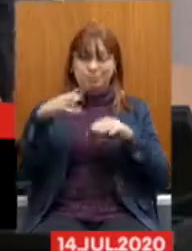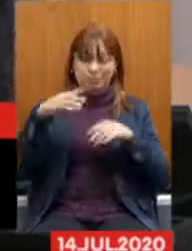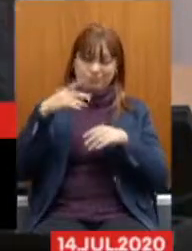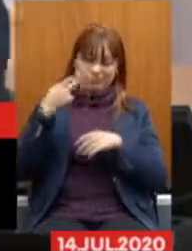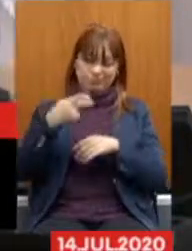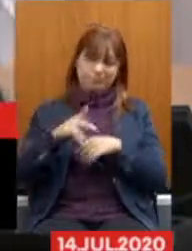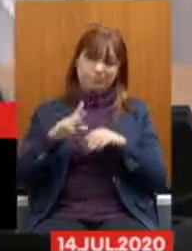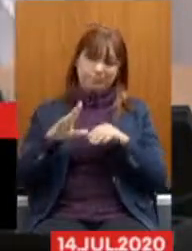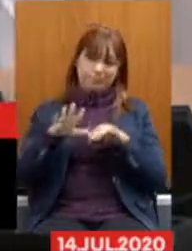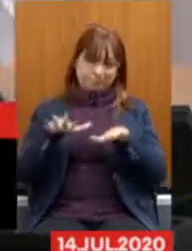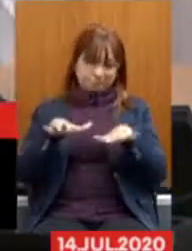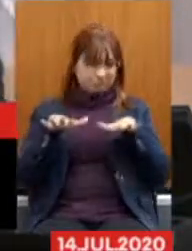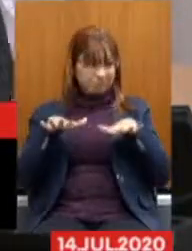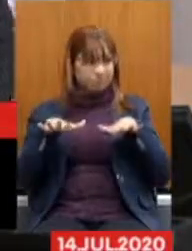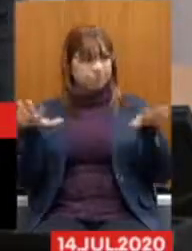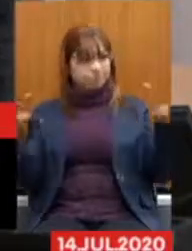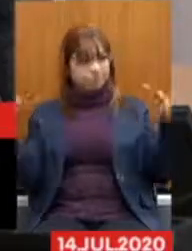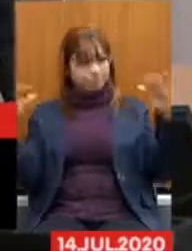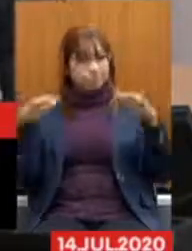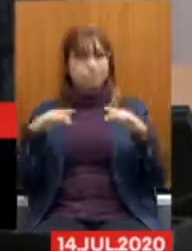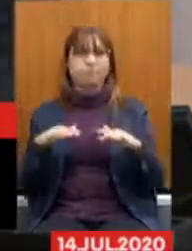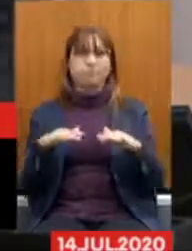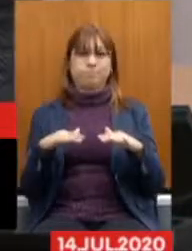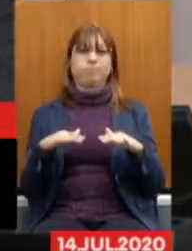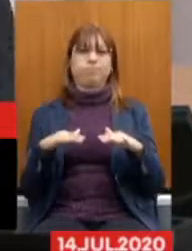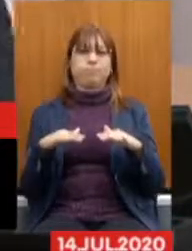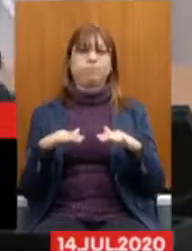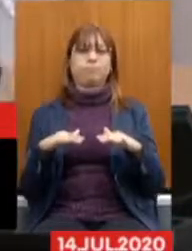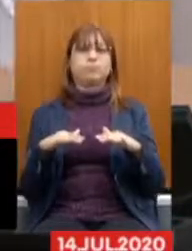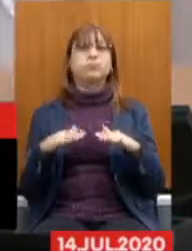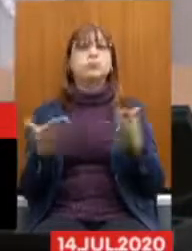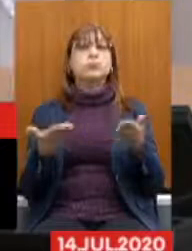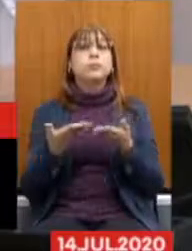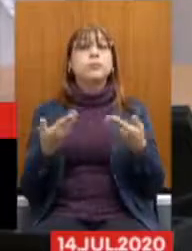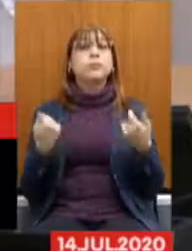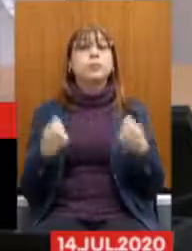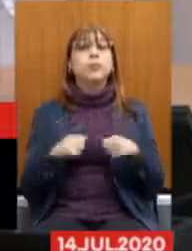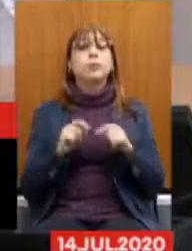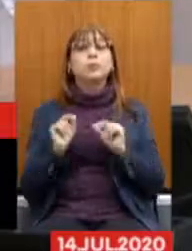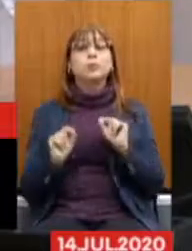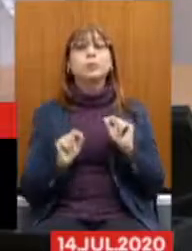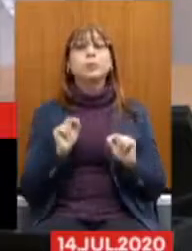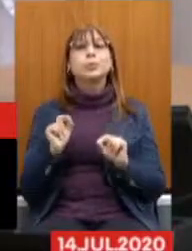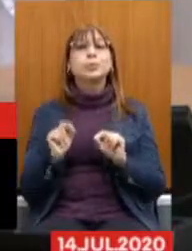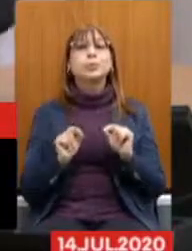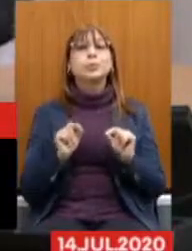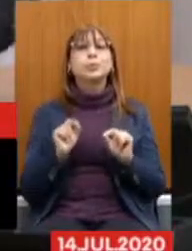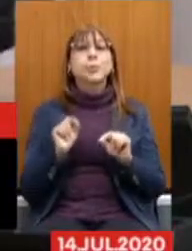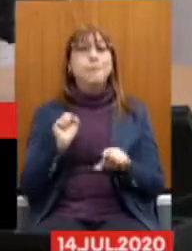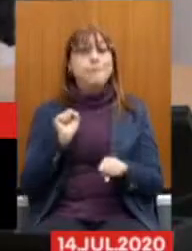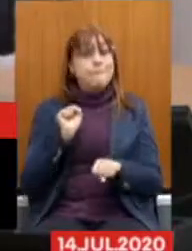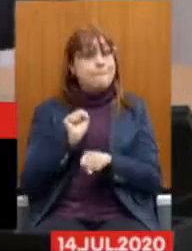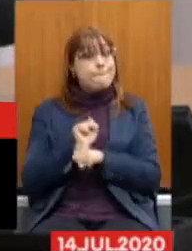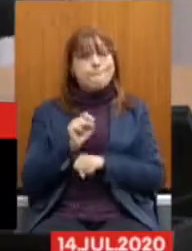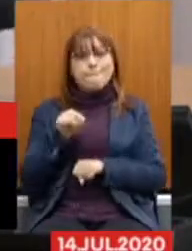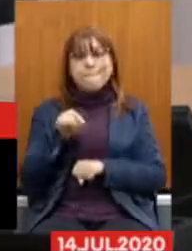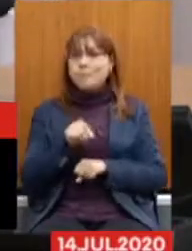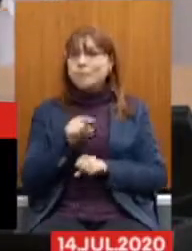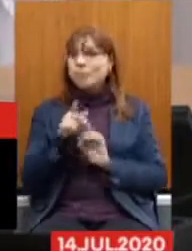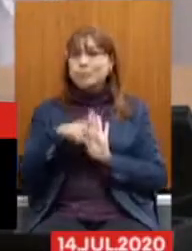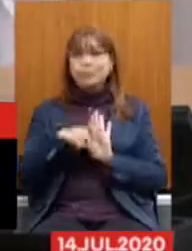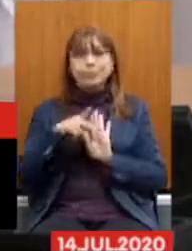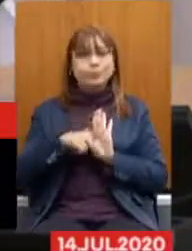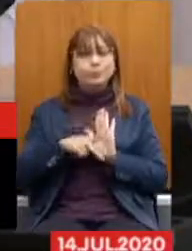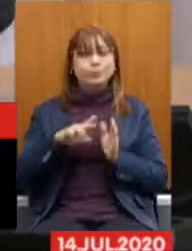o que nós hoje precisamos é paralisar esse projeto de reforma,